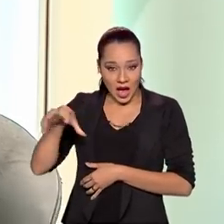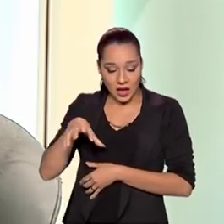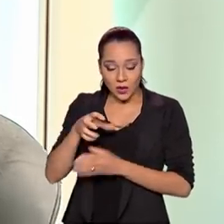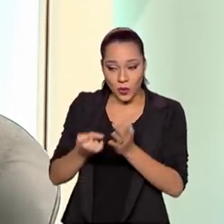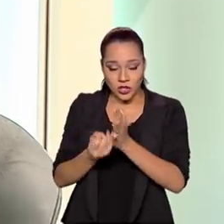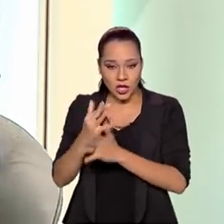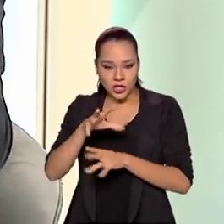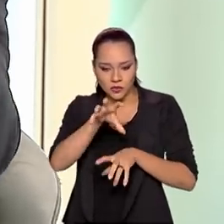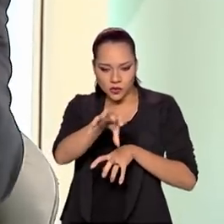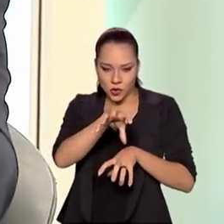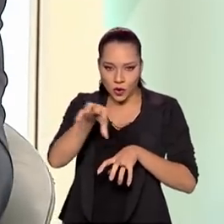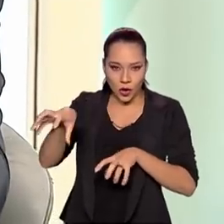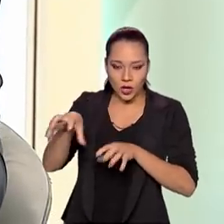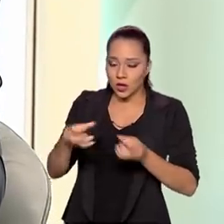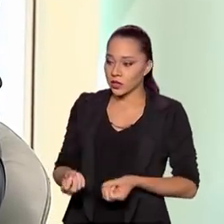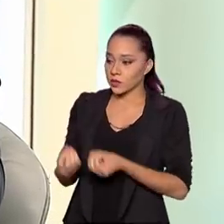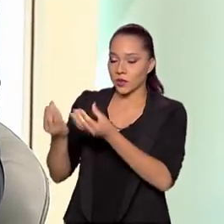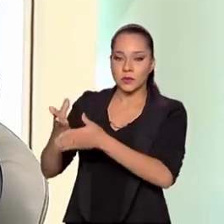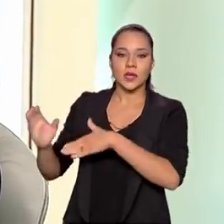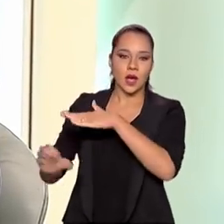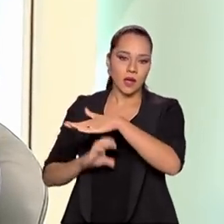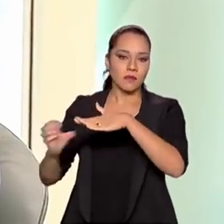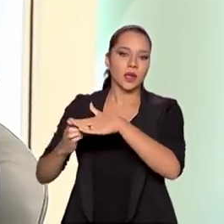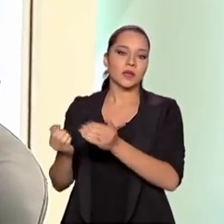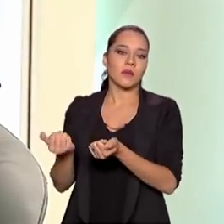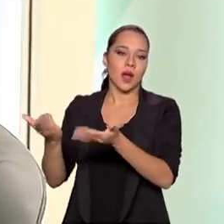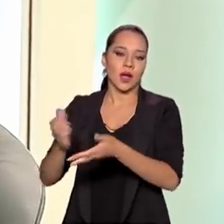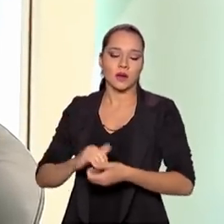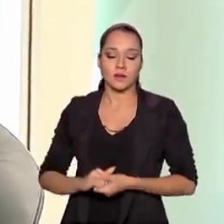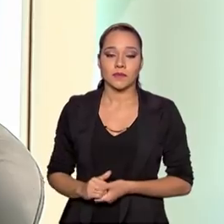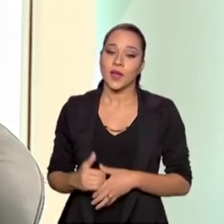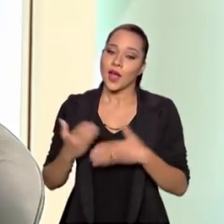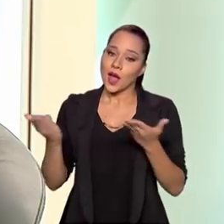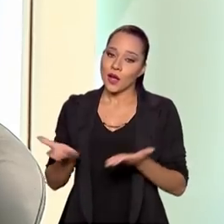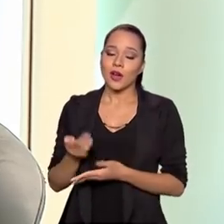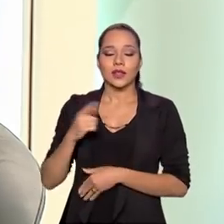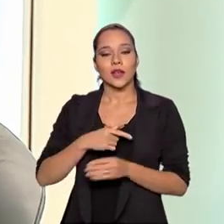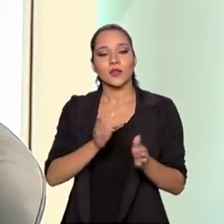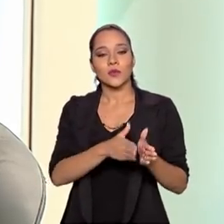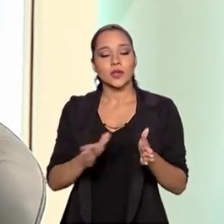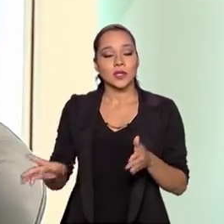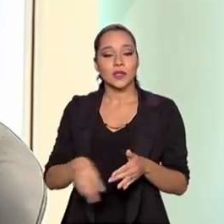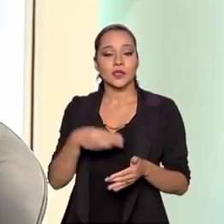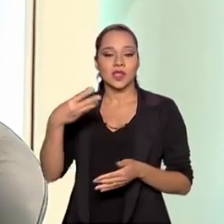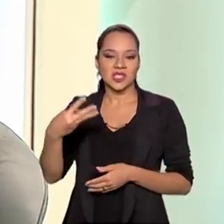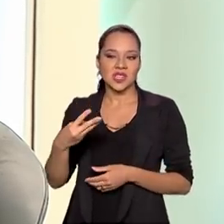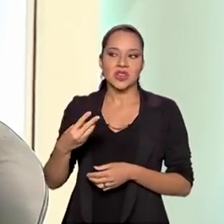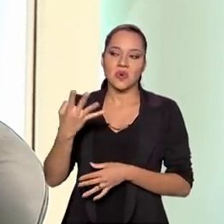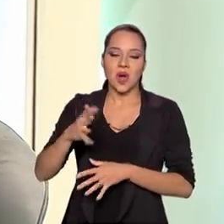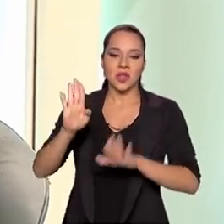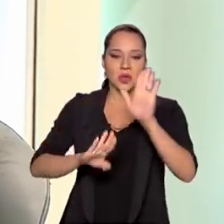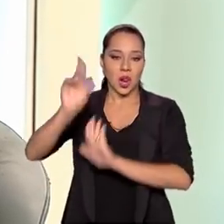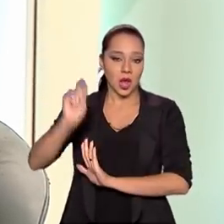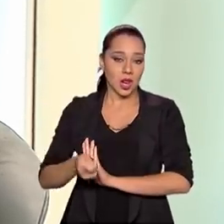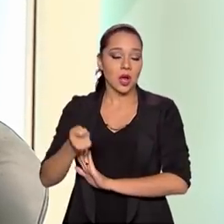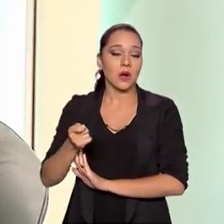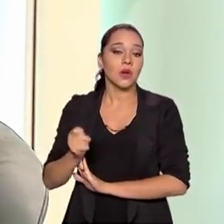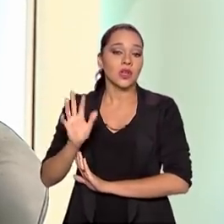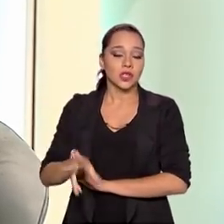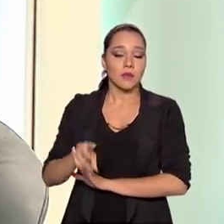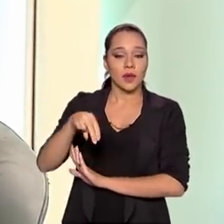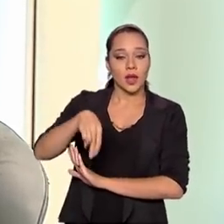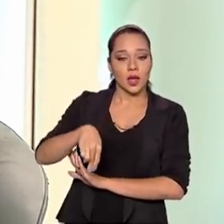quantitativo e disponibilizarmos ao mercado. Estamos aí, agora, no processo do terceiro ou quarto leilão, pela